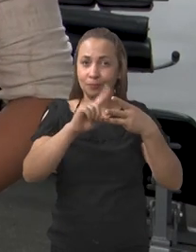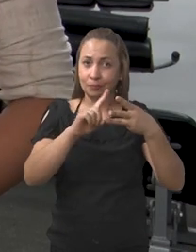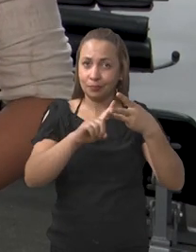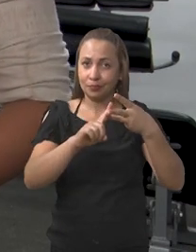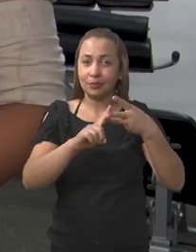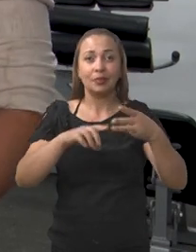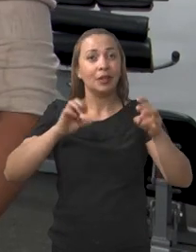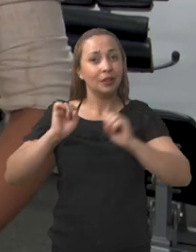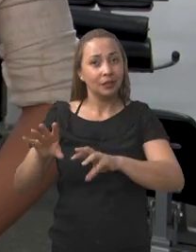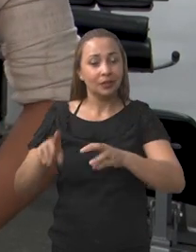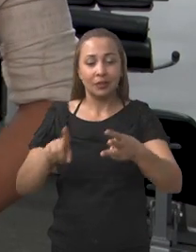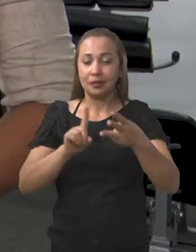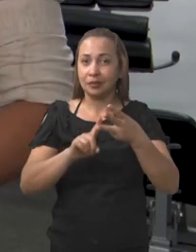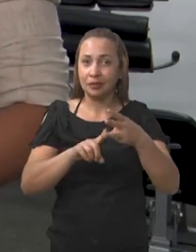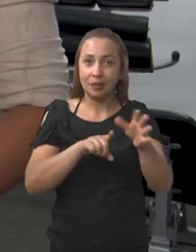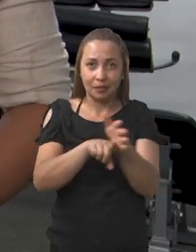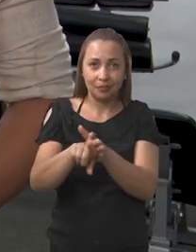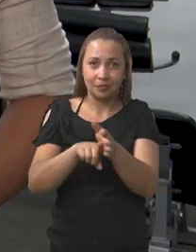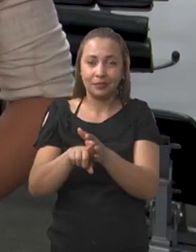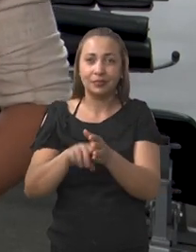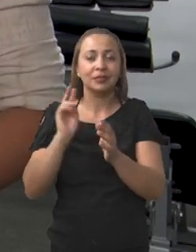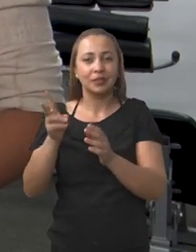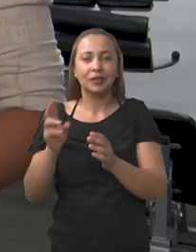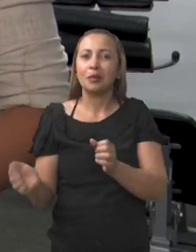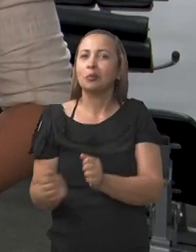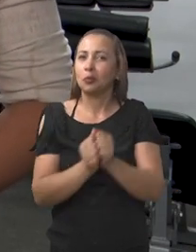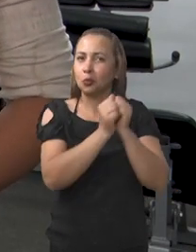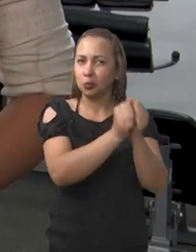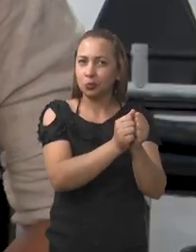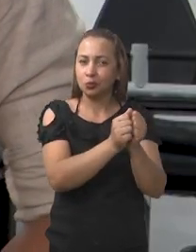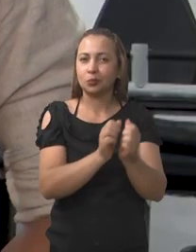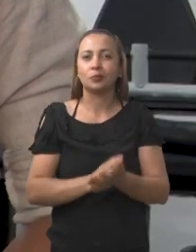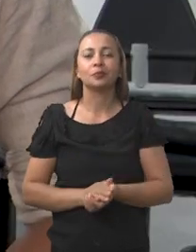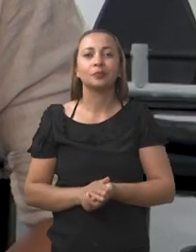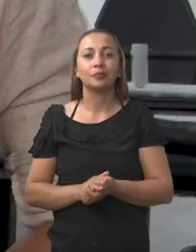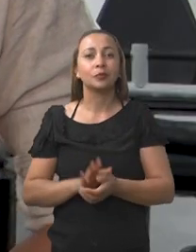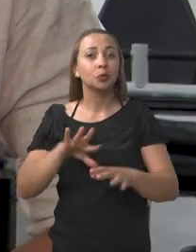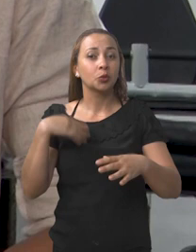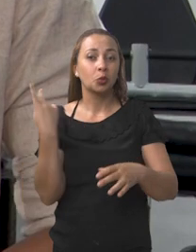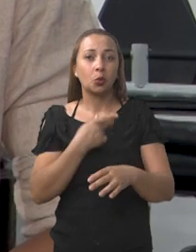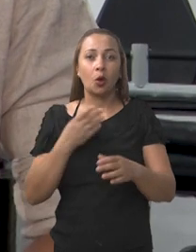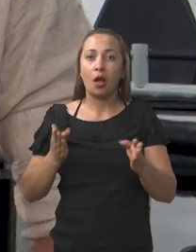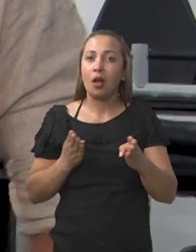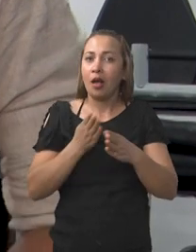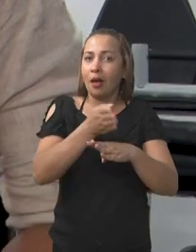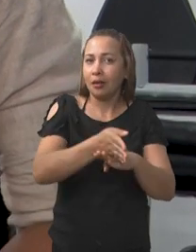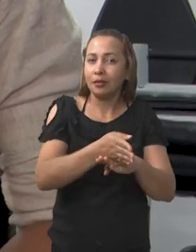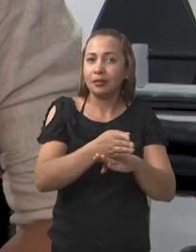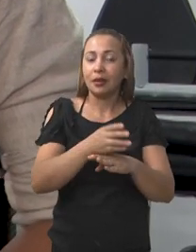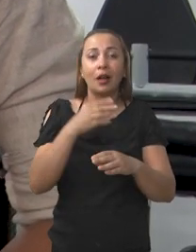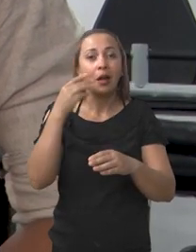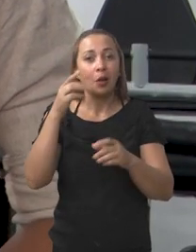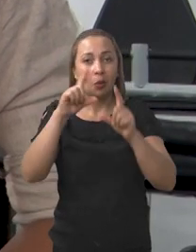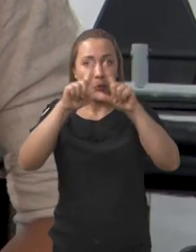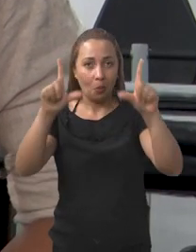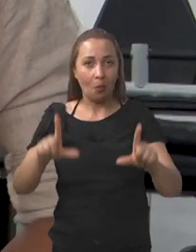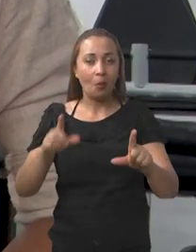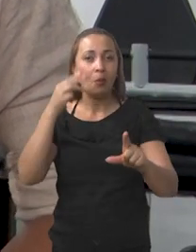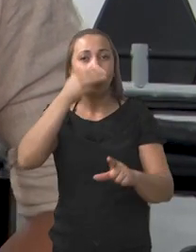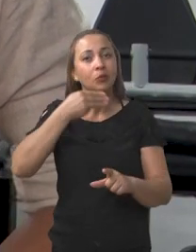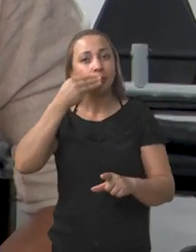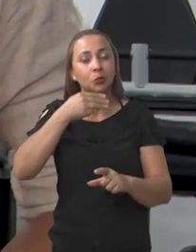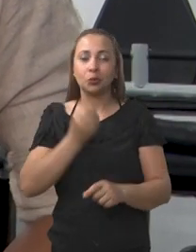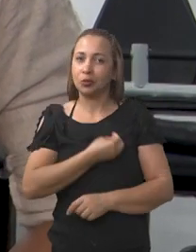próprio ensino e a pesquisa, sempre tiveram fazendo parte deles. Então, quando a gente entra no programa Doce Vida, a gente tem uma